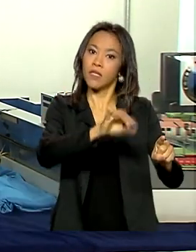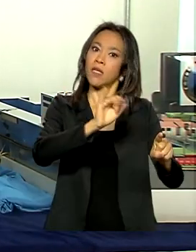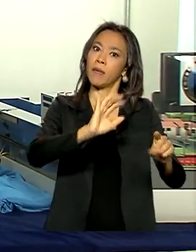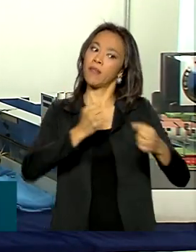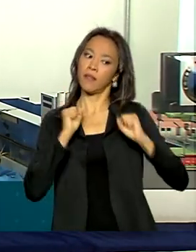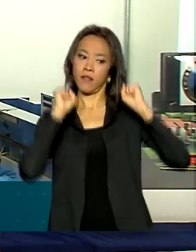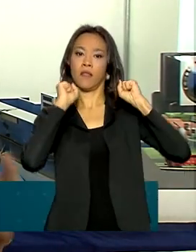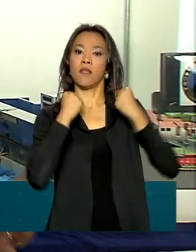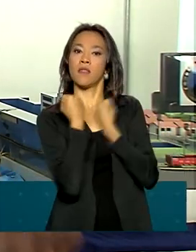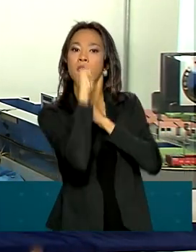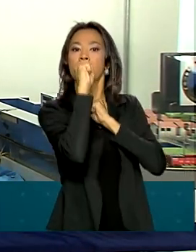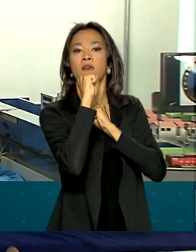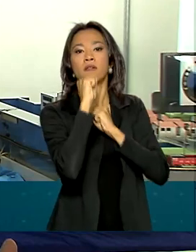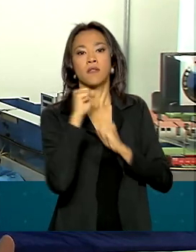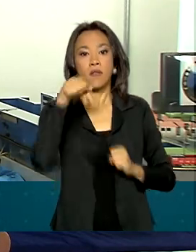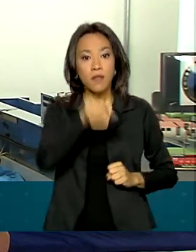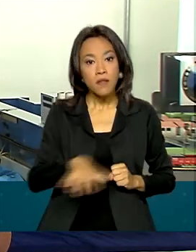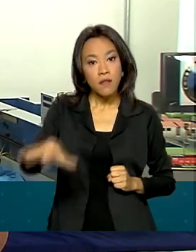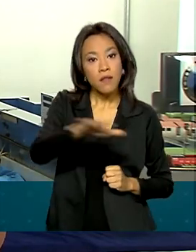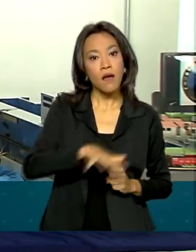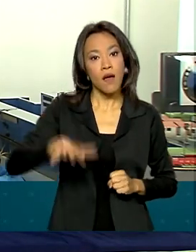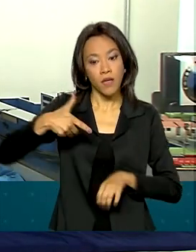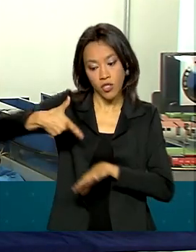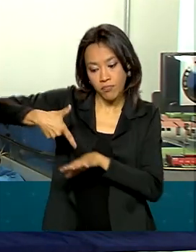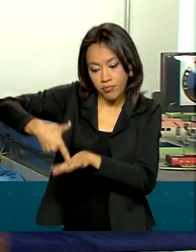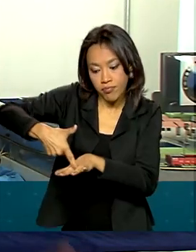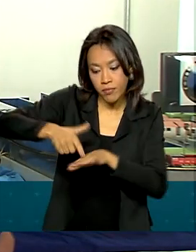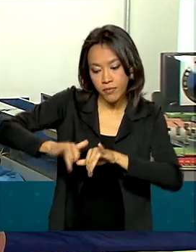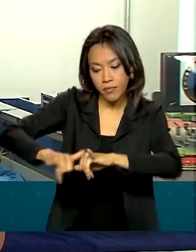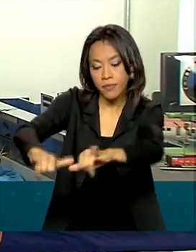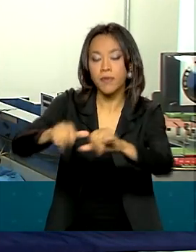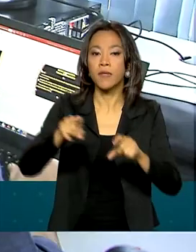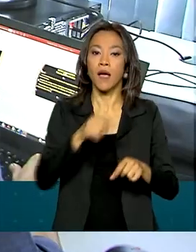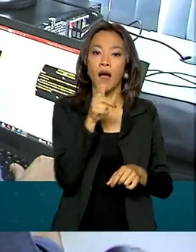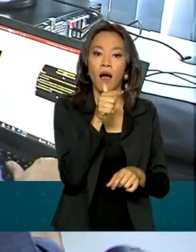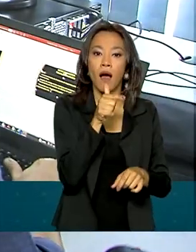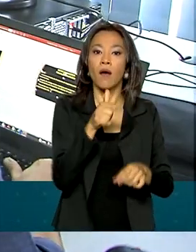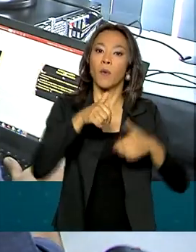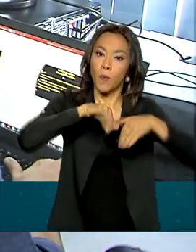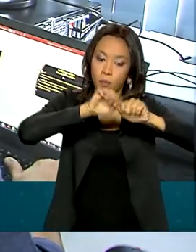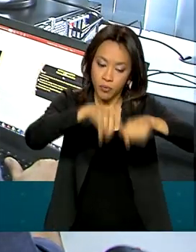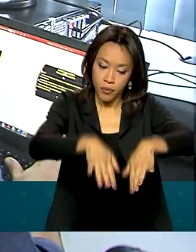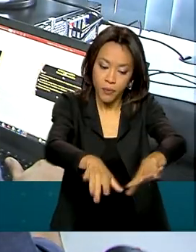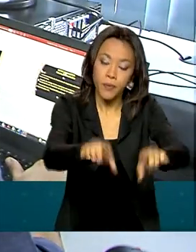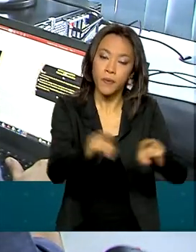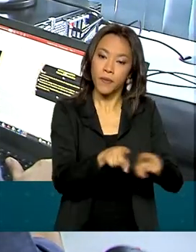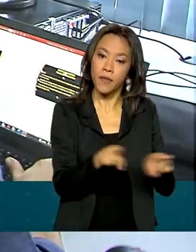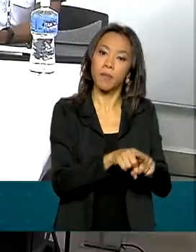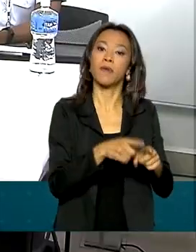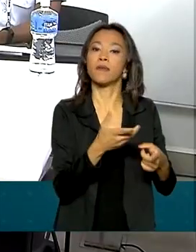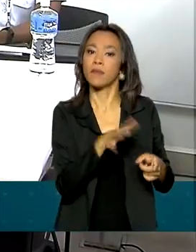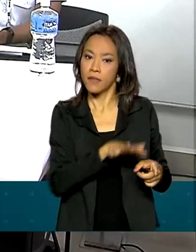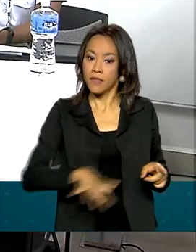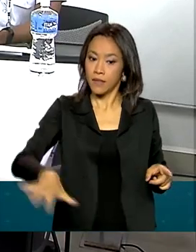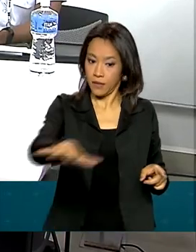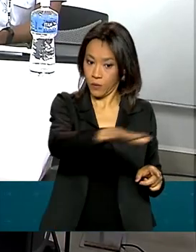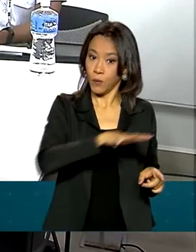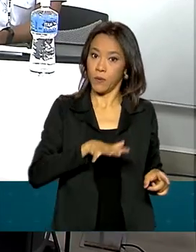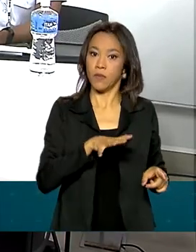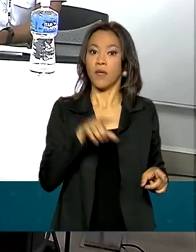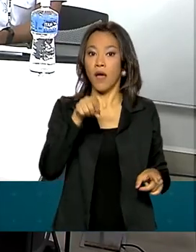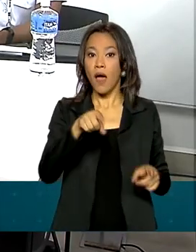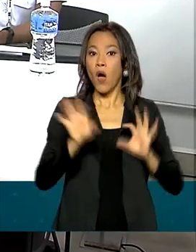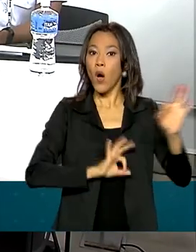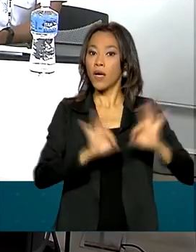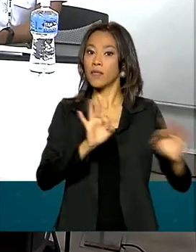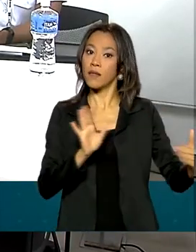mineração, na área de energia e na parte hidráulica também. O evento vai a testa quinta-feira e é organizado